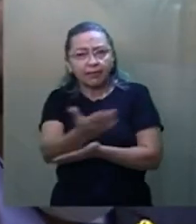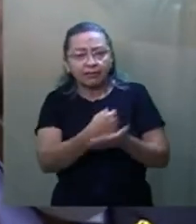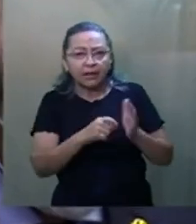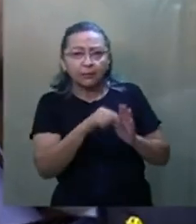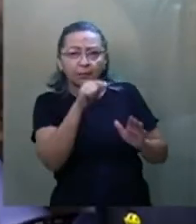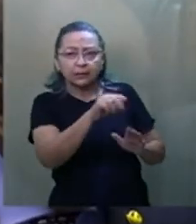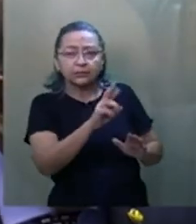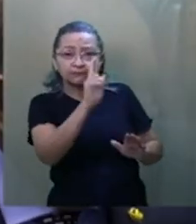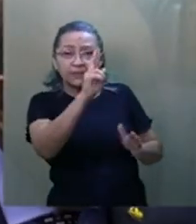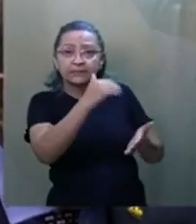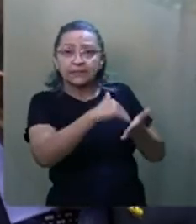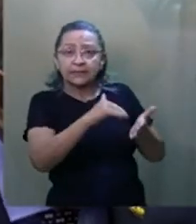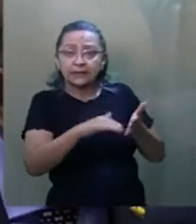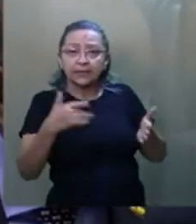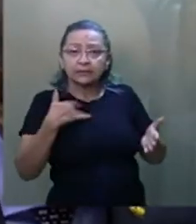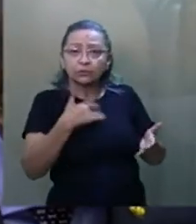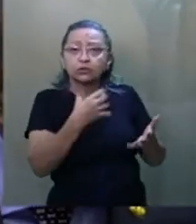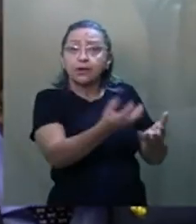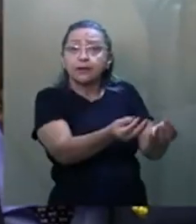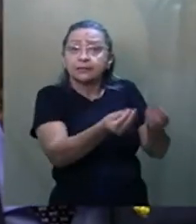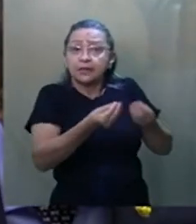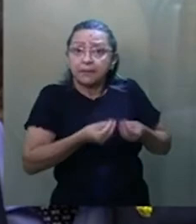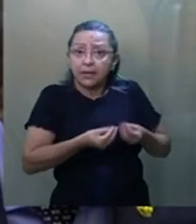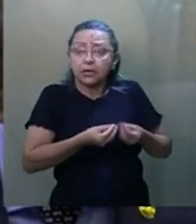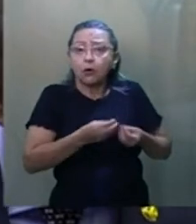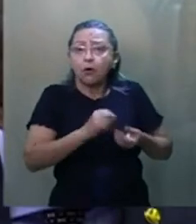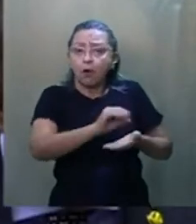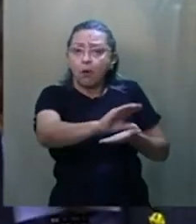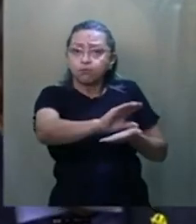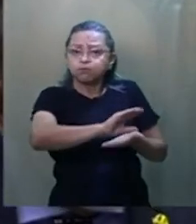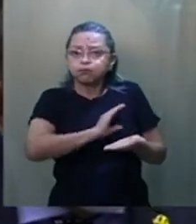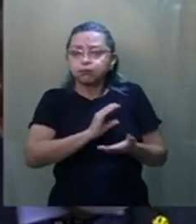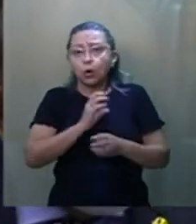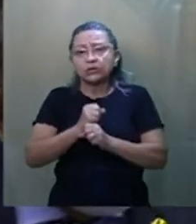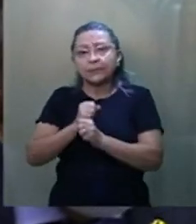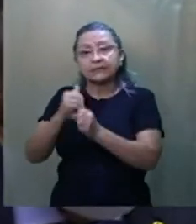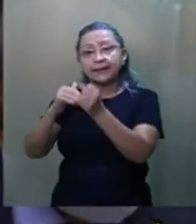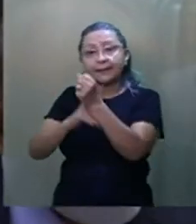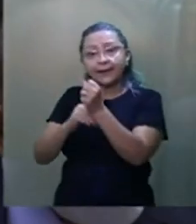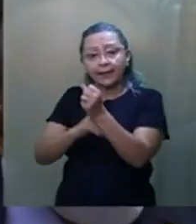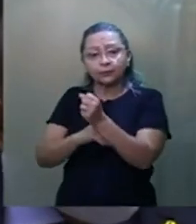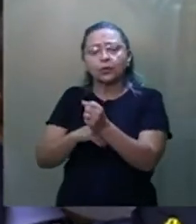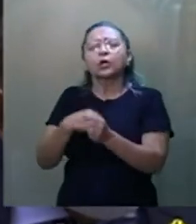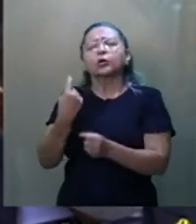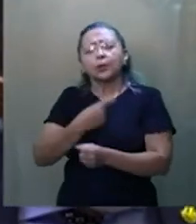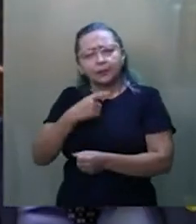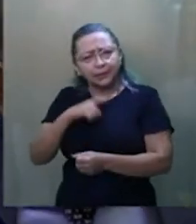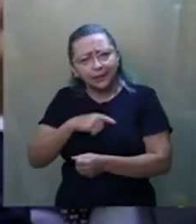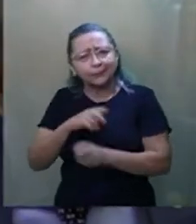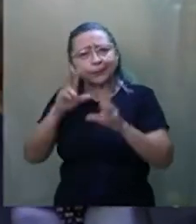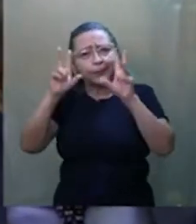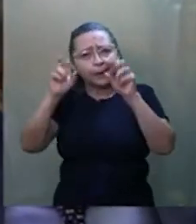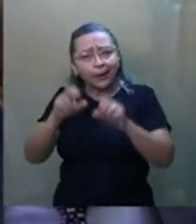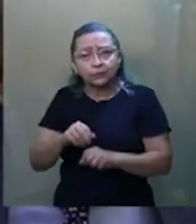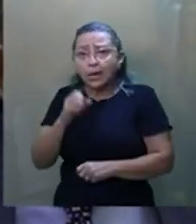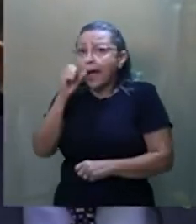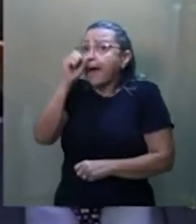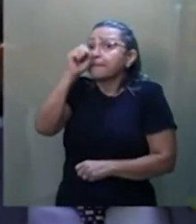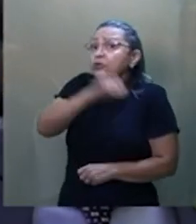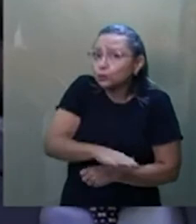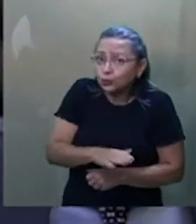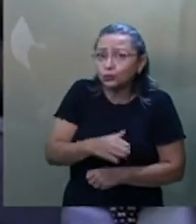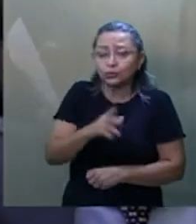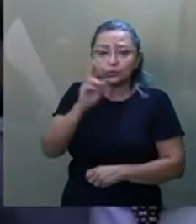secretarias da saúde que receberam verbas por meio do orçamento secreto. Nós temos casos esdrúxulos, senhor